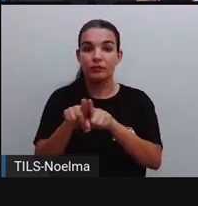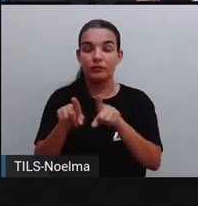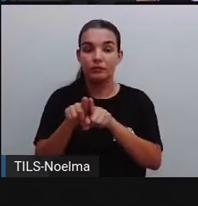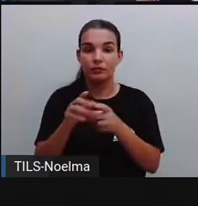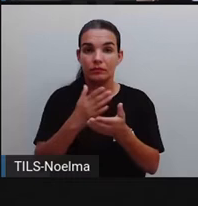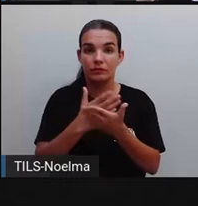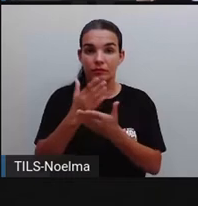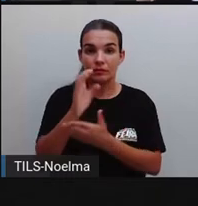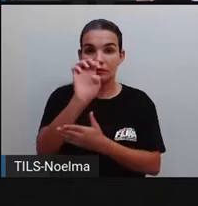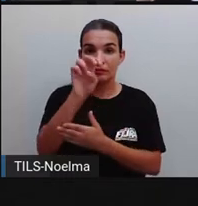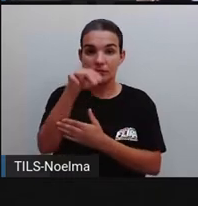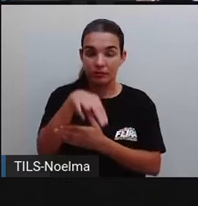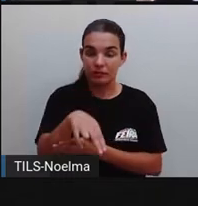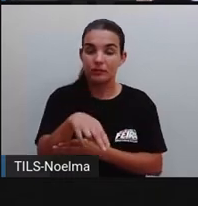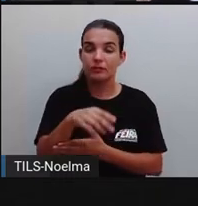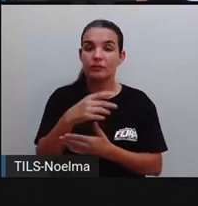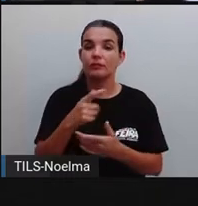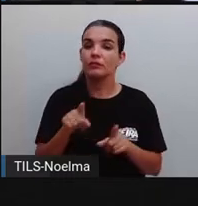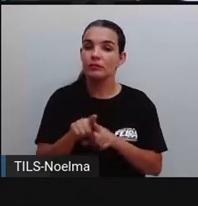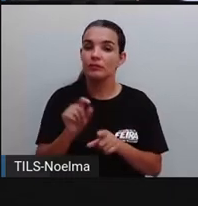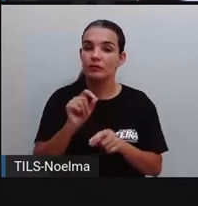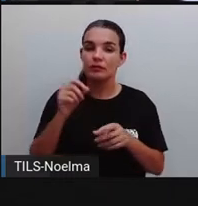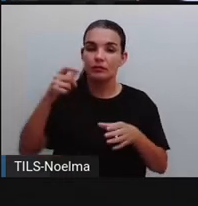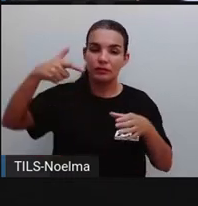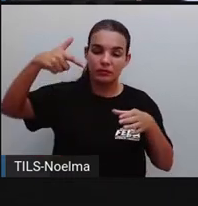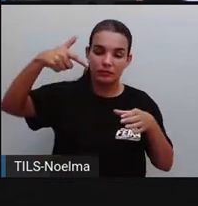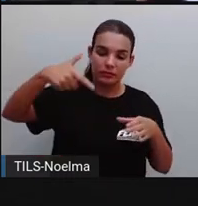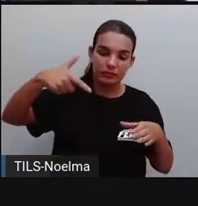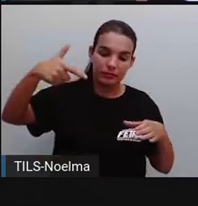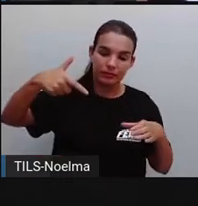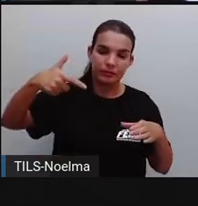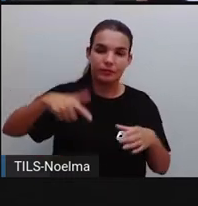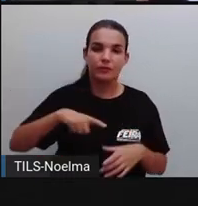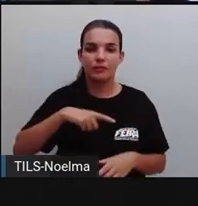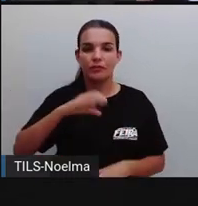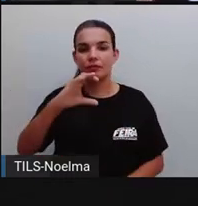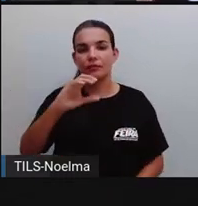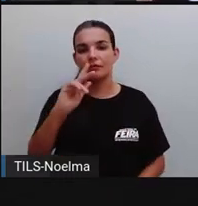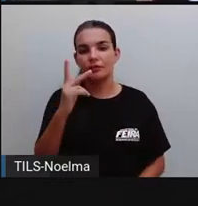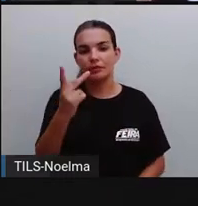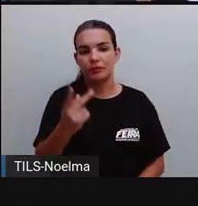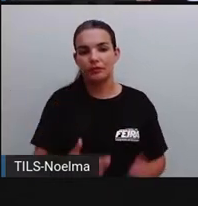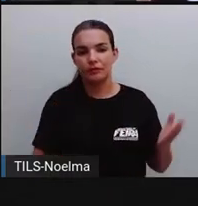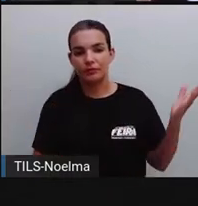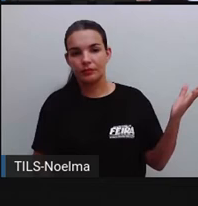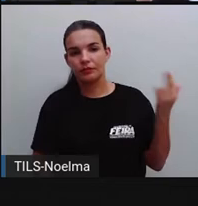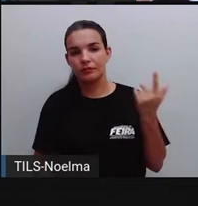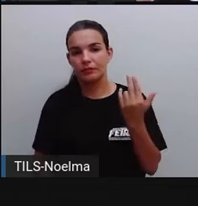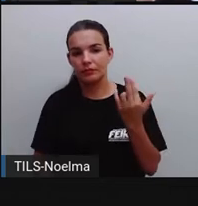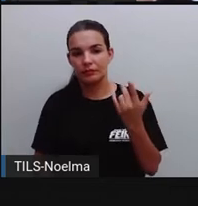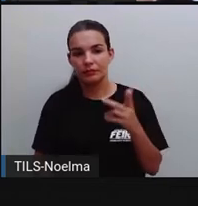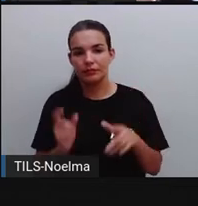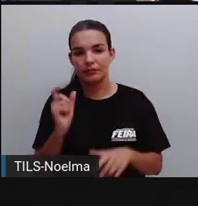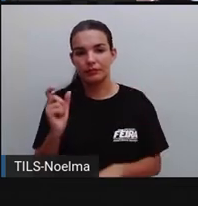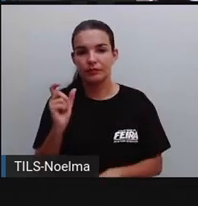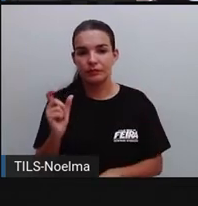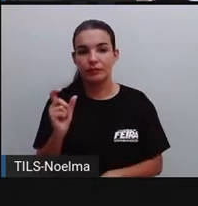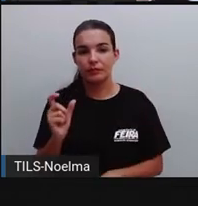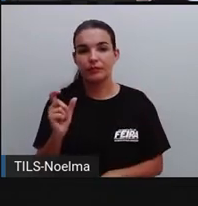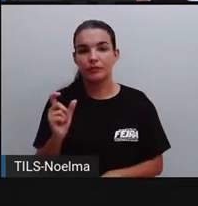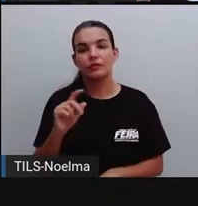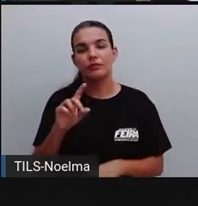sílaba inicial C-U-EM, escreve-se também com CH. O mesmo acontece com as palavras que